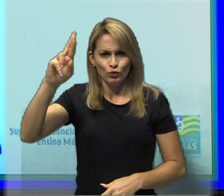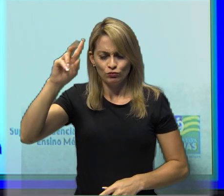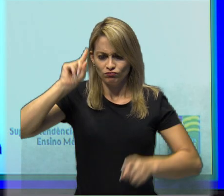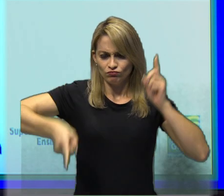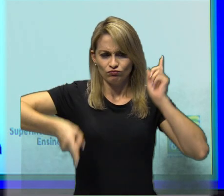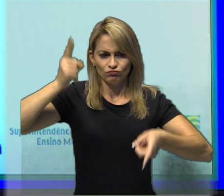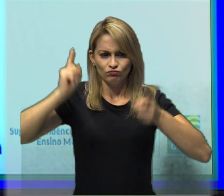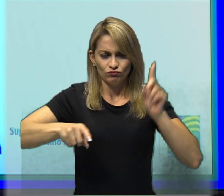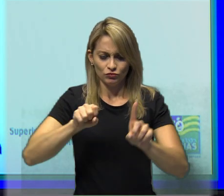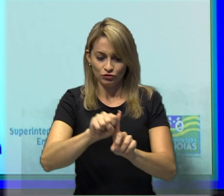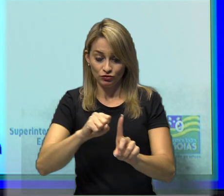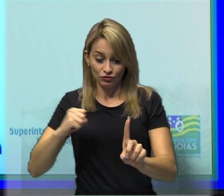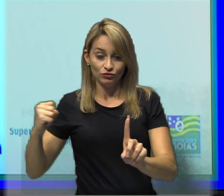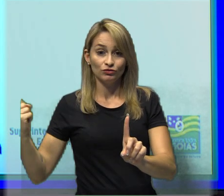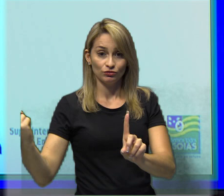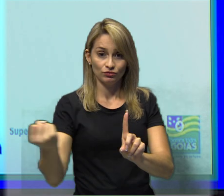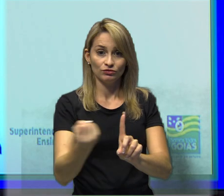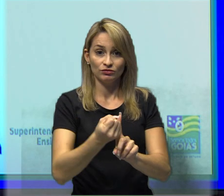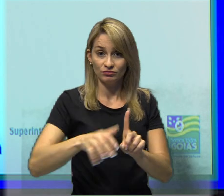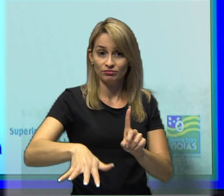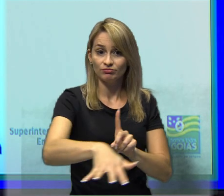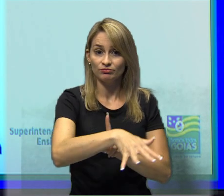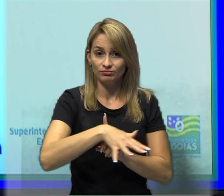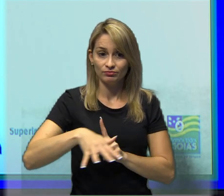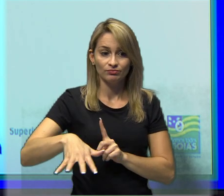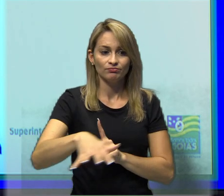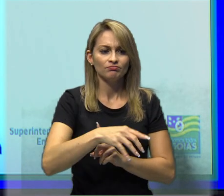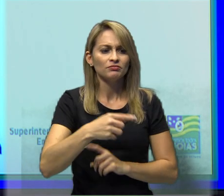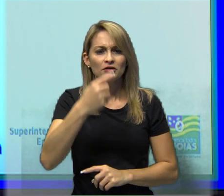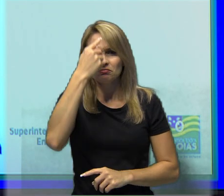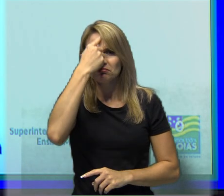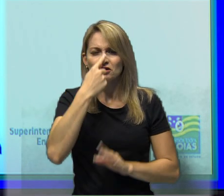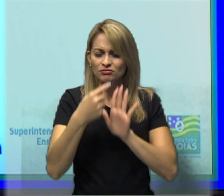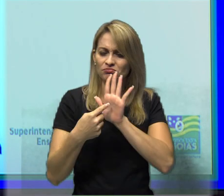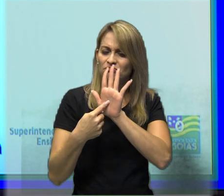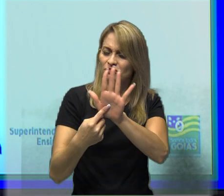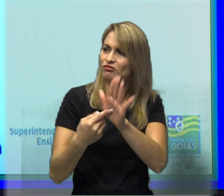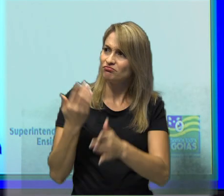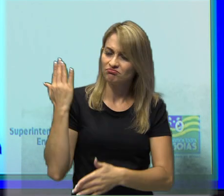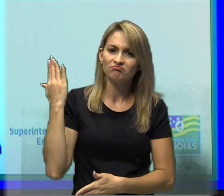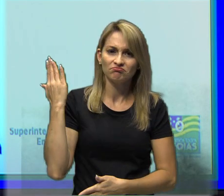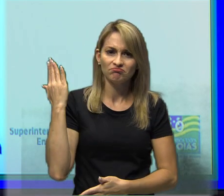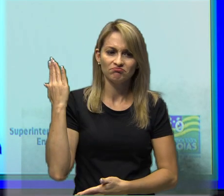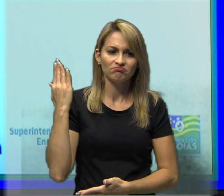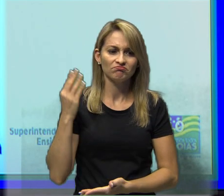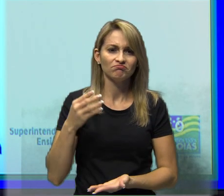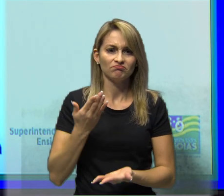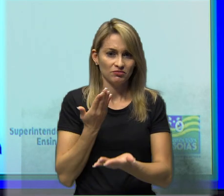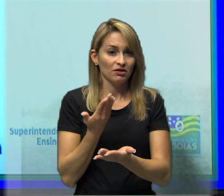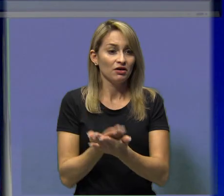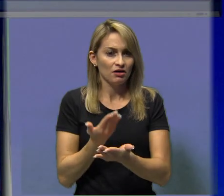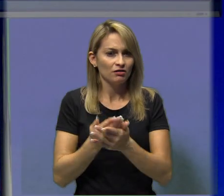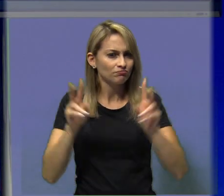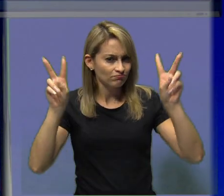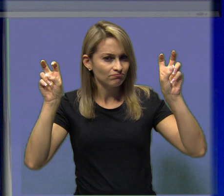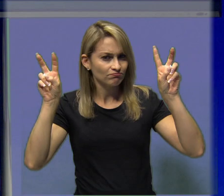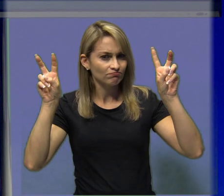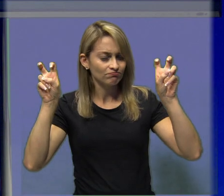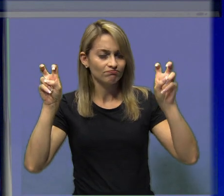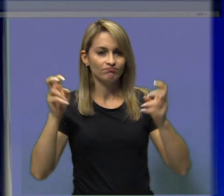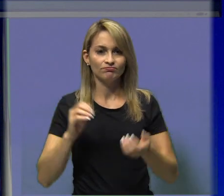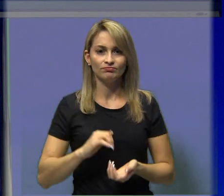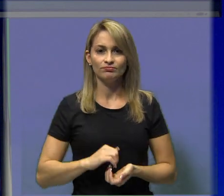sociedade. Então essa imagem retrata, descreve muito o que a gente vai ver na aula de hoje, beleza?